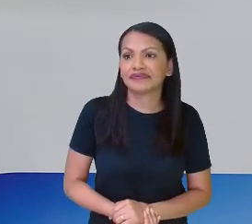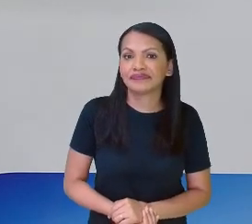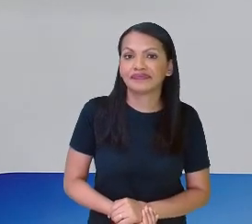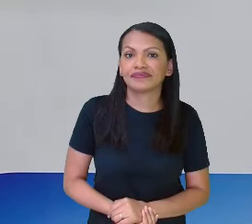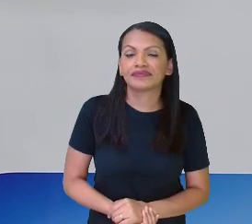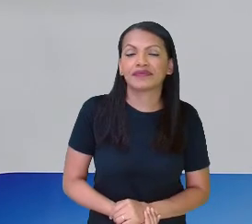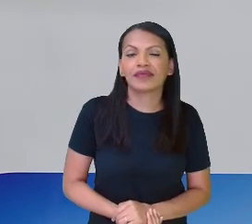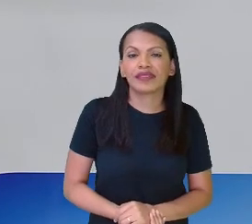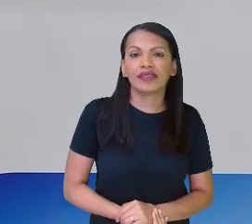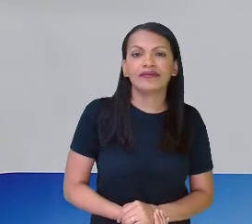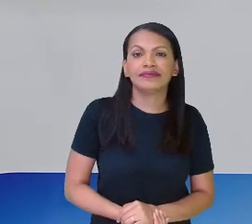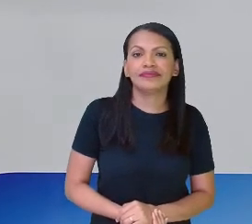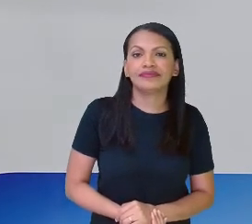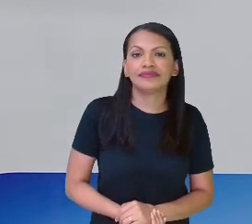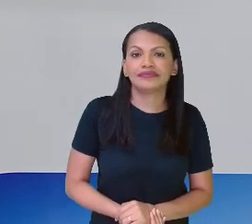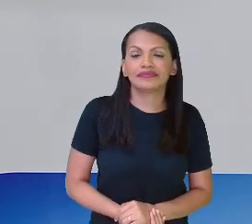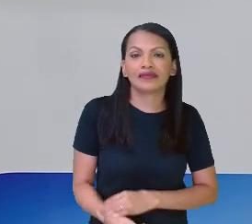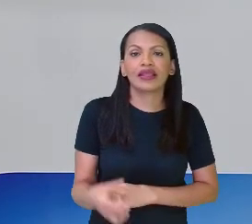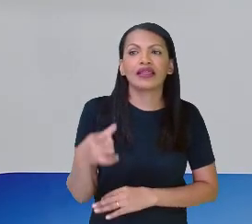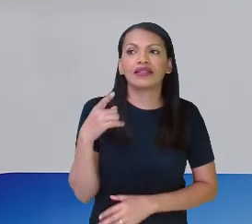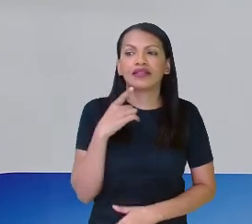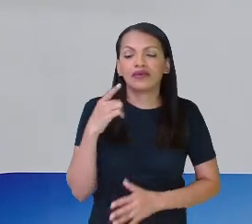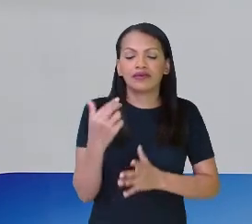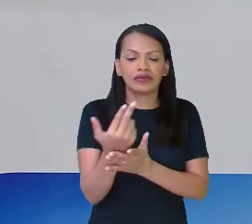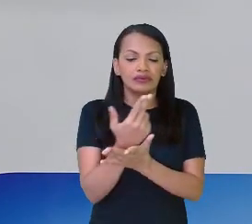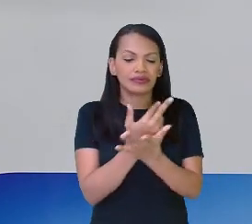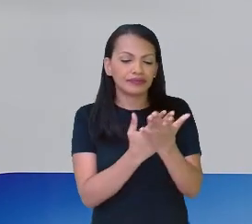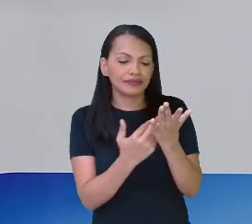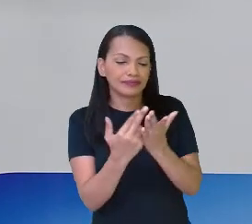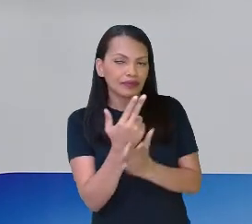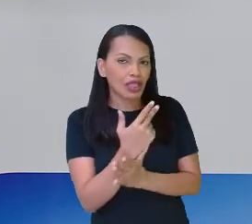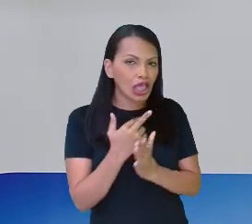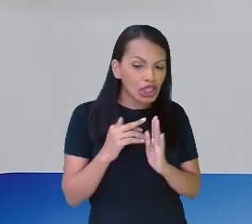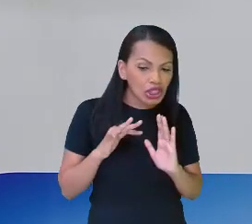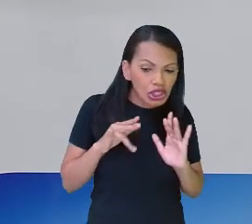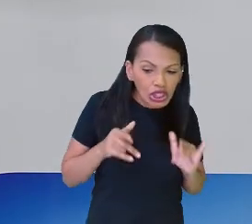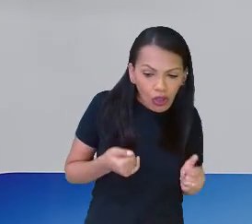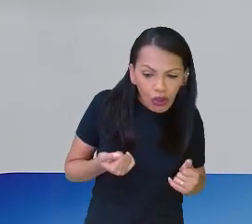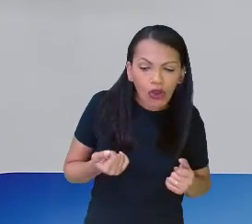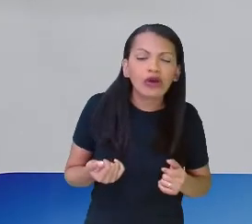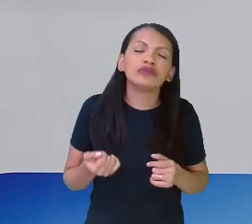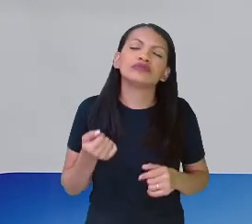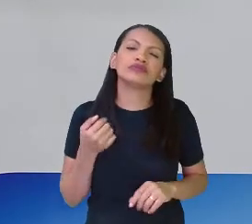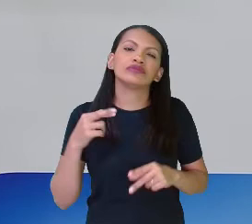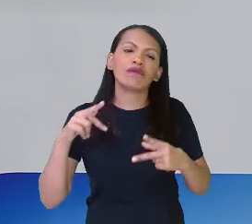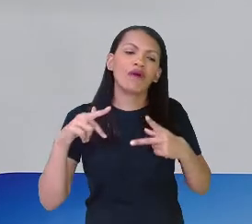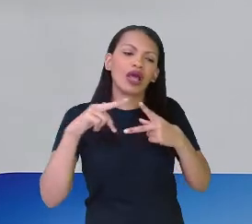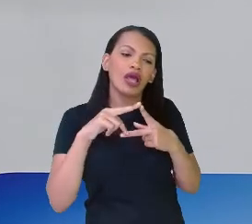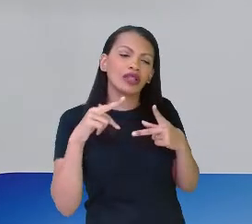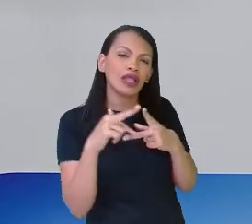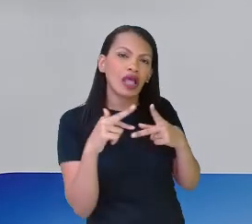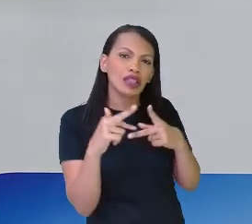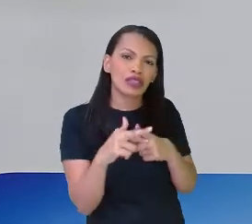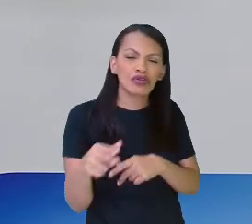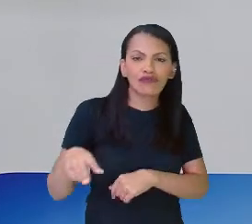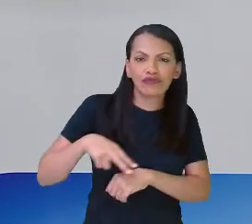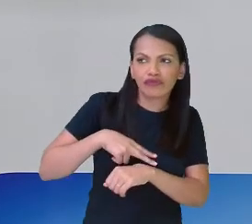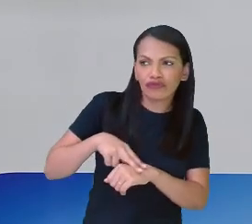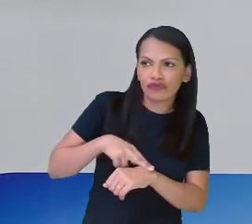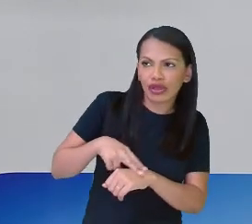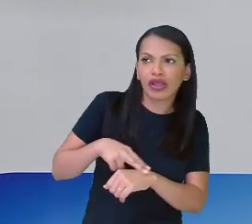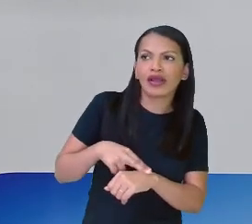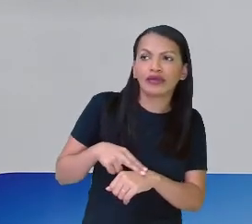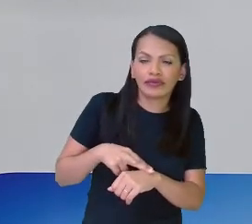figura, né, desenhada na malha, todos esses quadradinhos verdes, porém, eu tenho aqui em cima